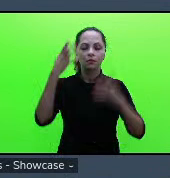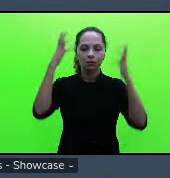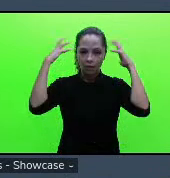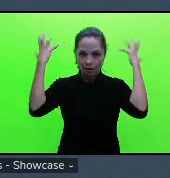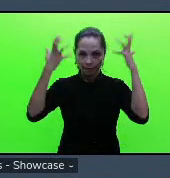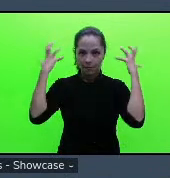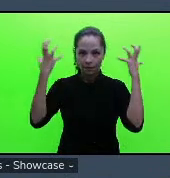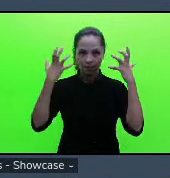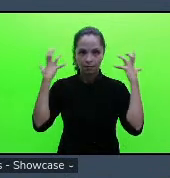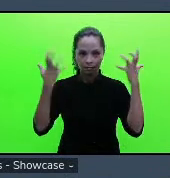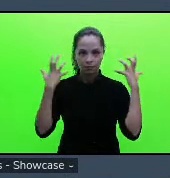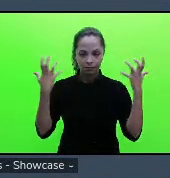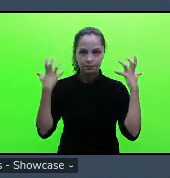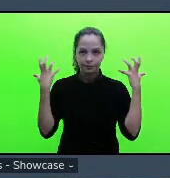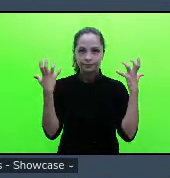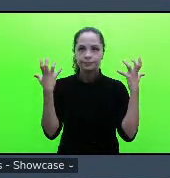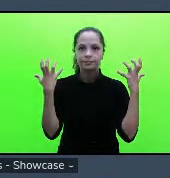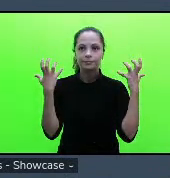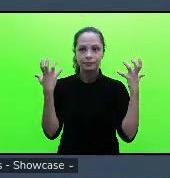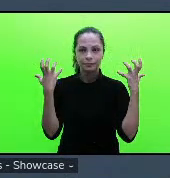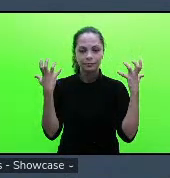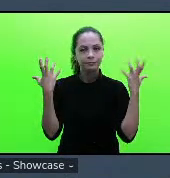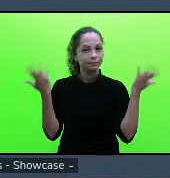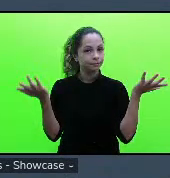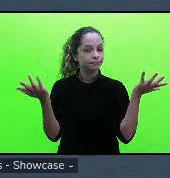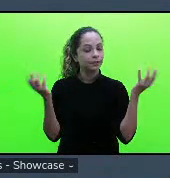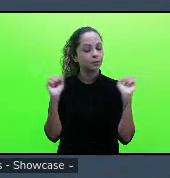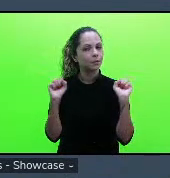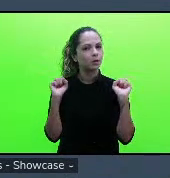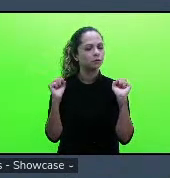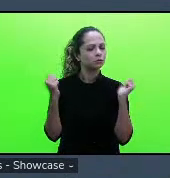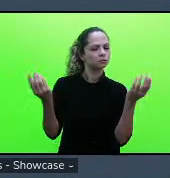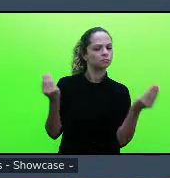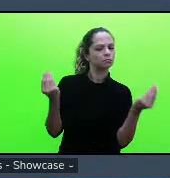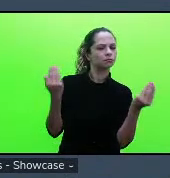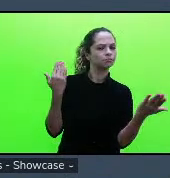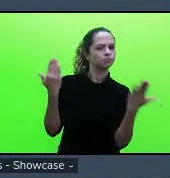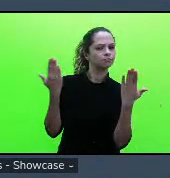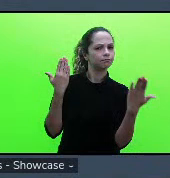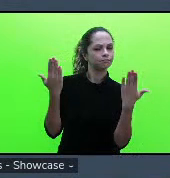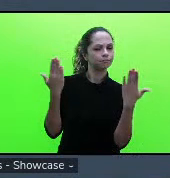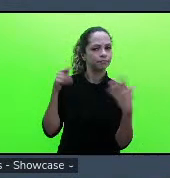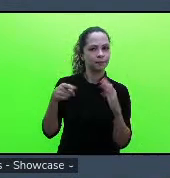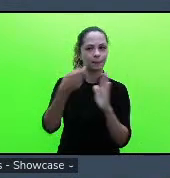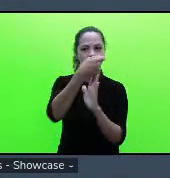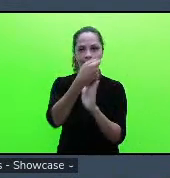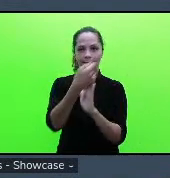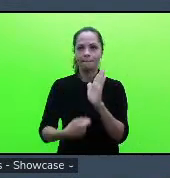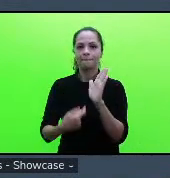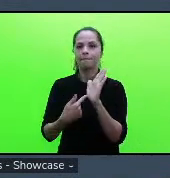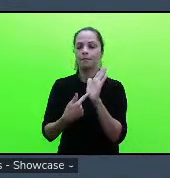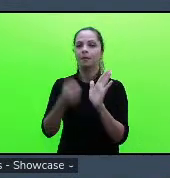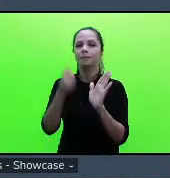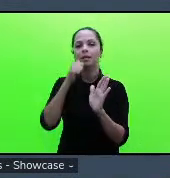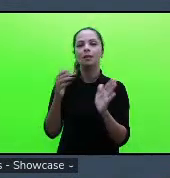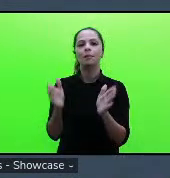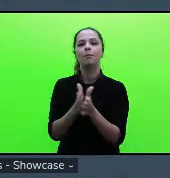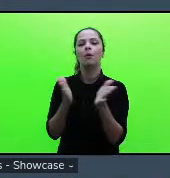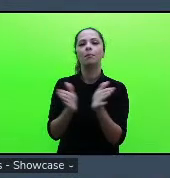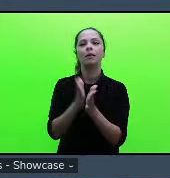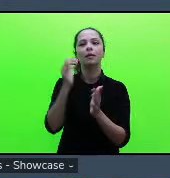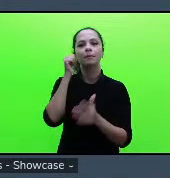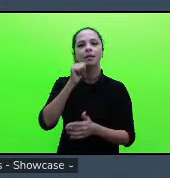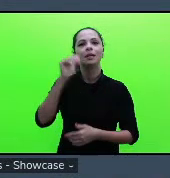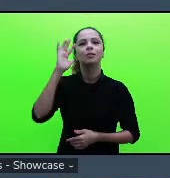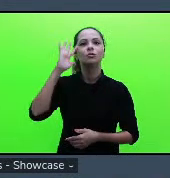há algo que a gente pode questionar também nesse texto que fala que a menina era pobre e sonhadora e